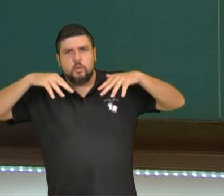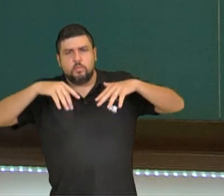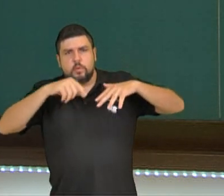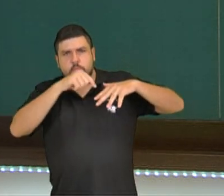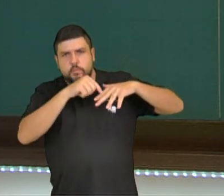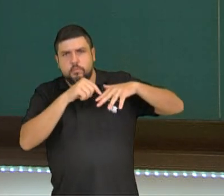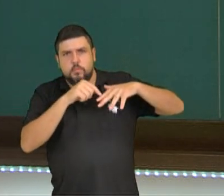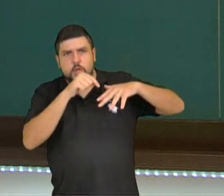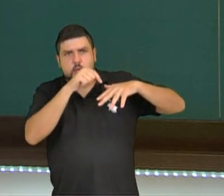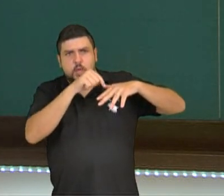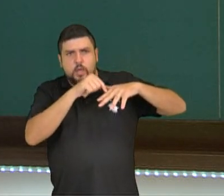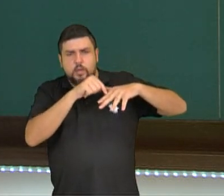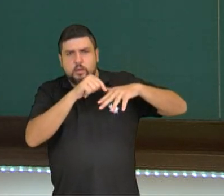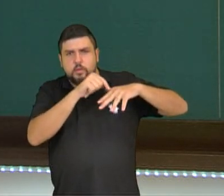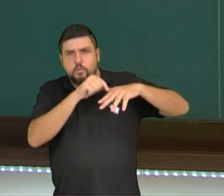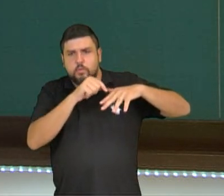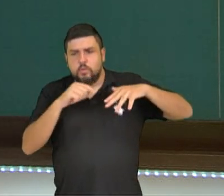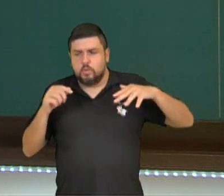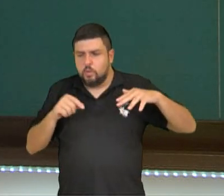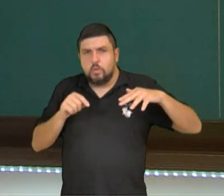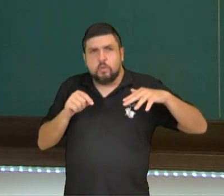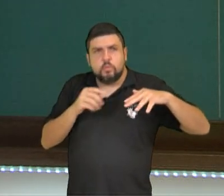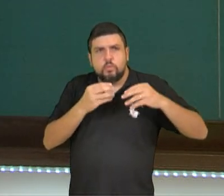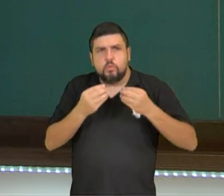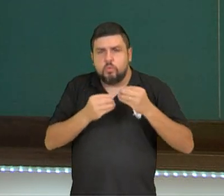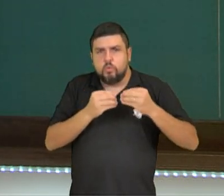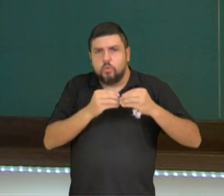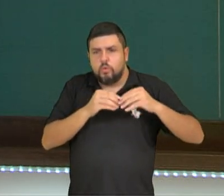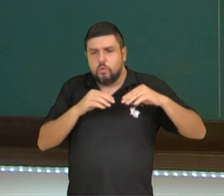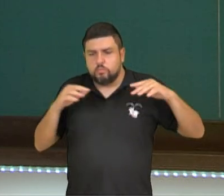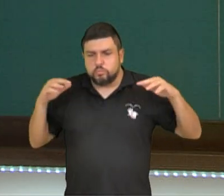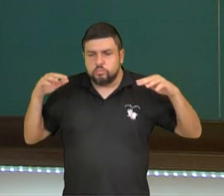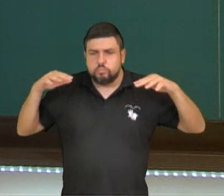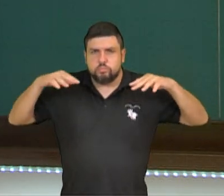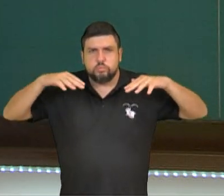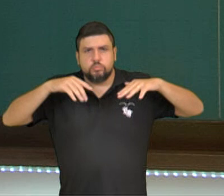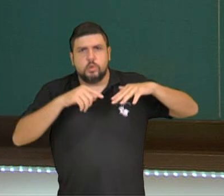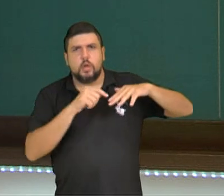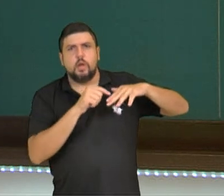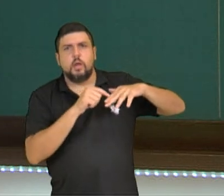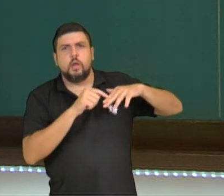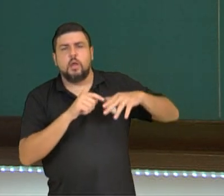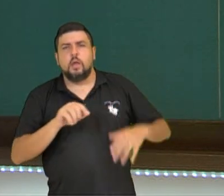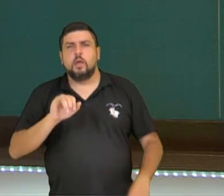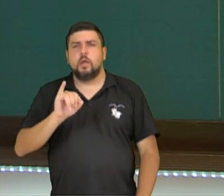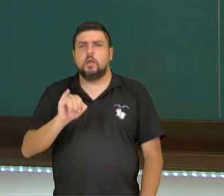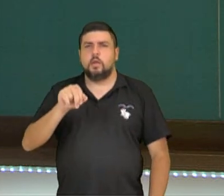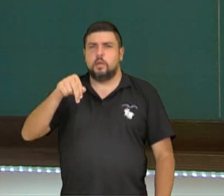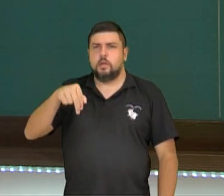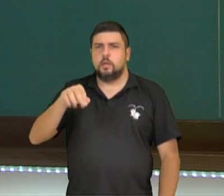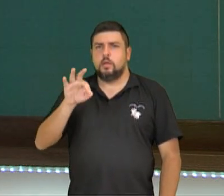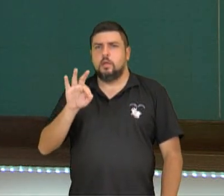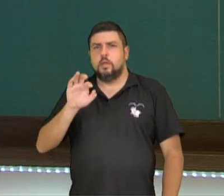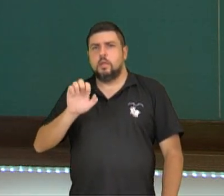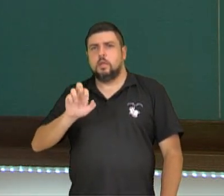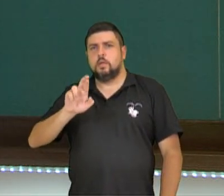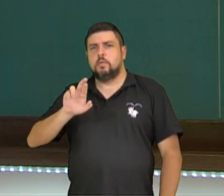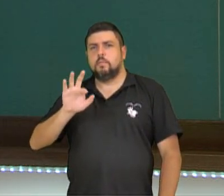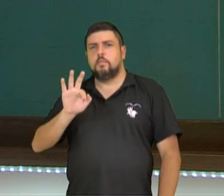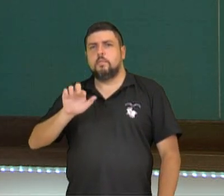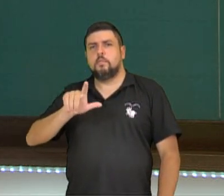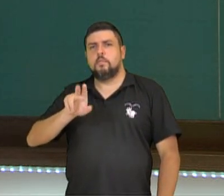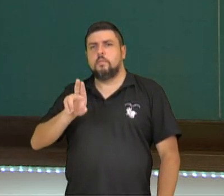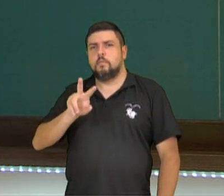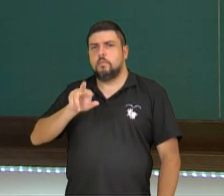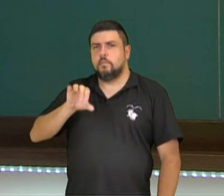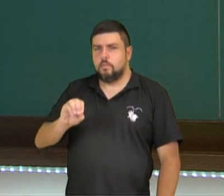Essas áreas de nascentes, onde se inicia uma bacia hidrográfica, nós chamamos de interflúvio ou divisor de águas, ou